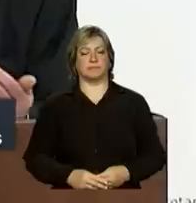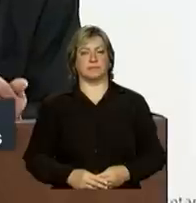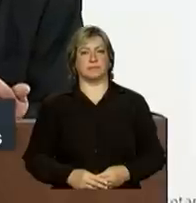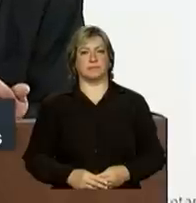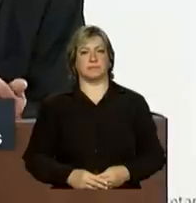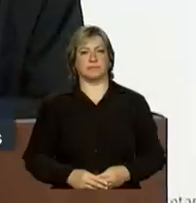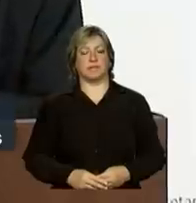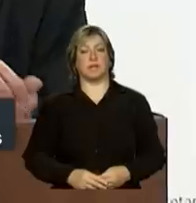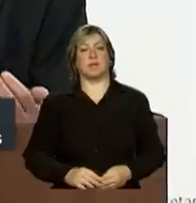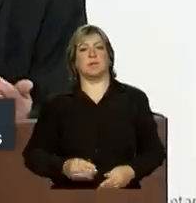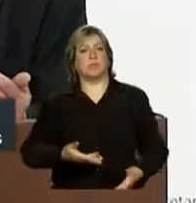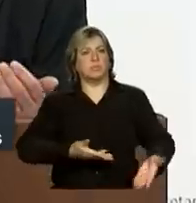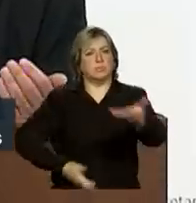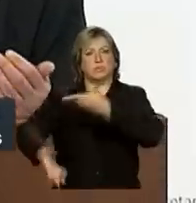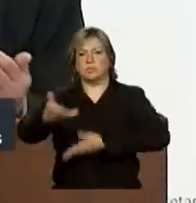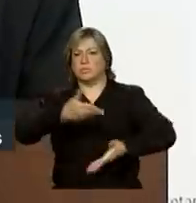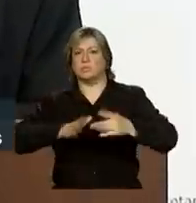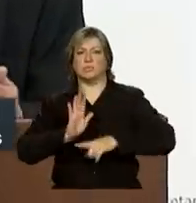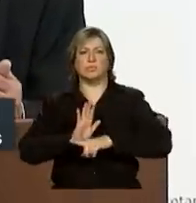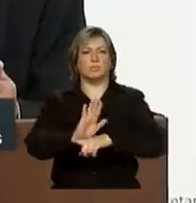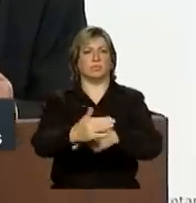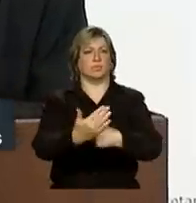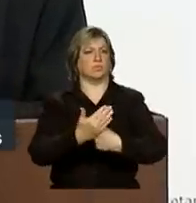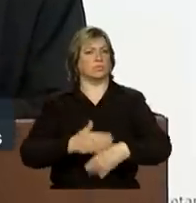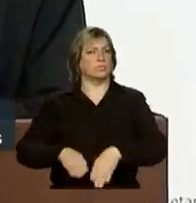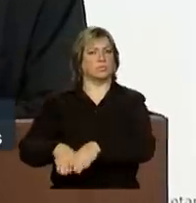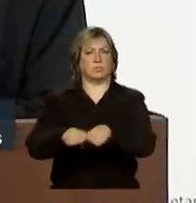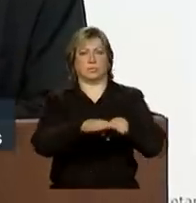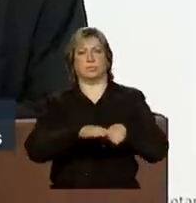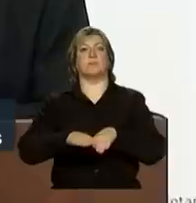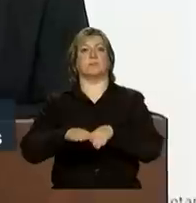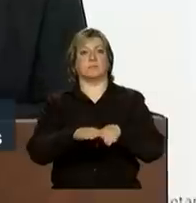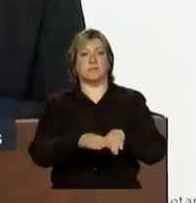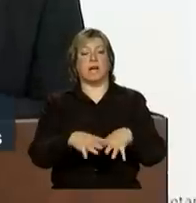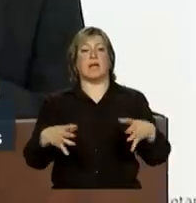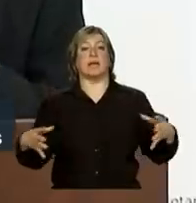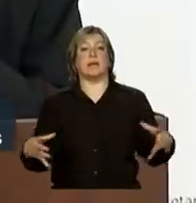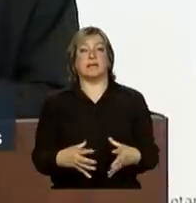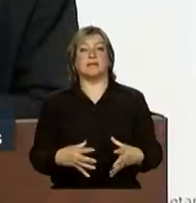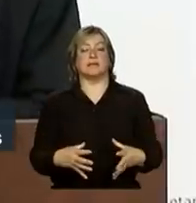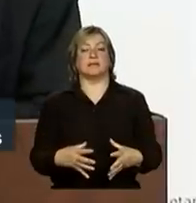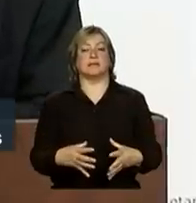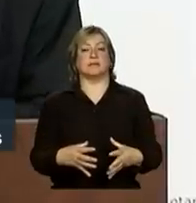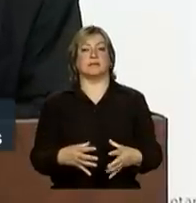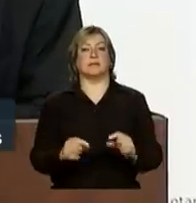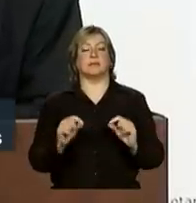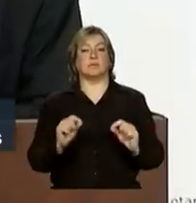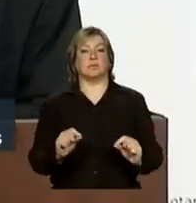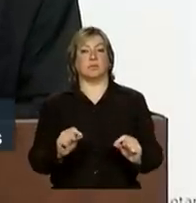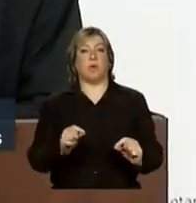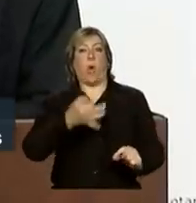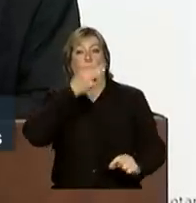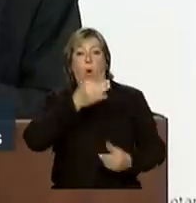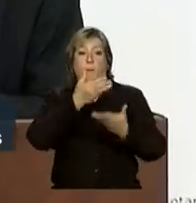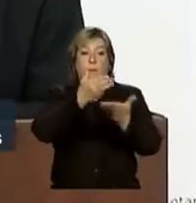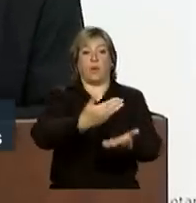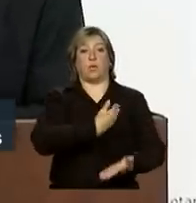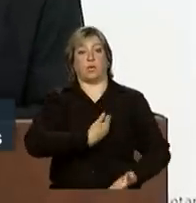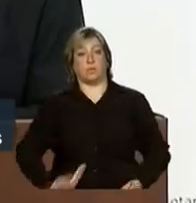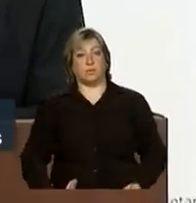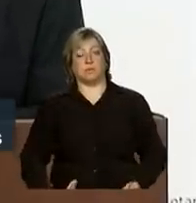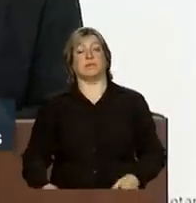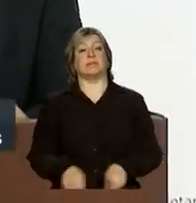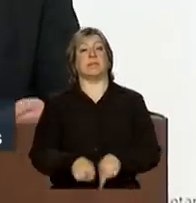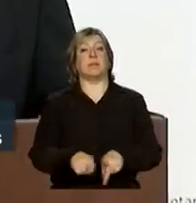interlocução, intermediação e interlocução entre as posições do governo e as